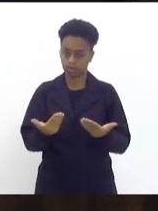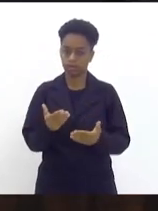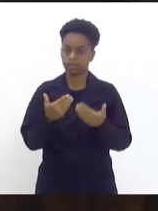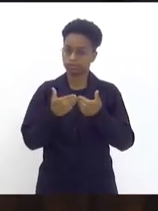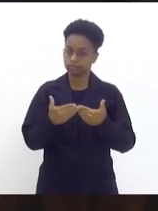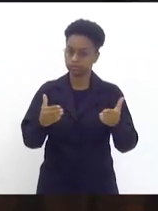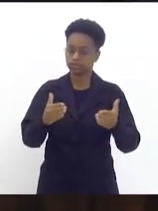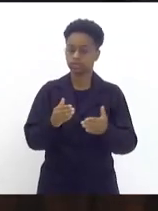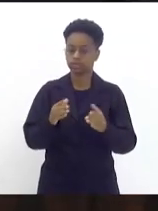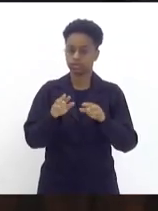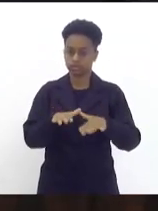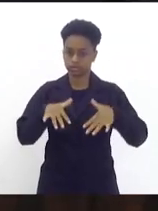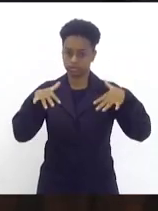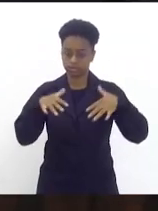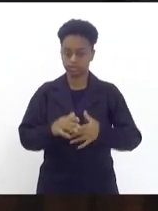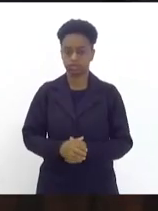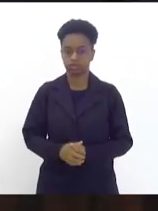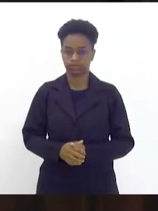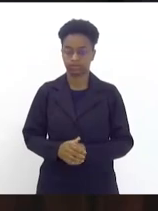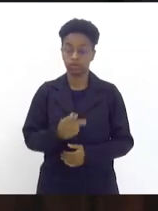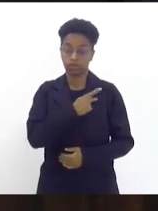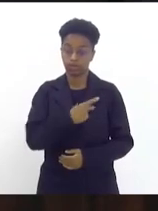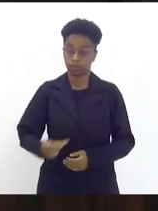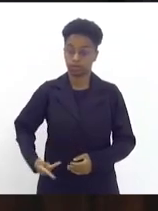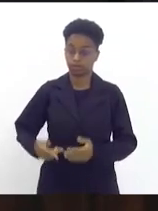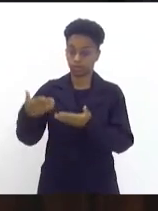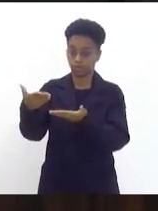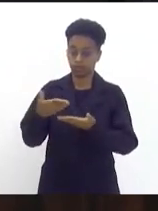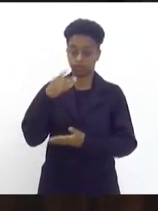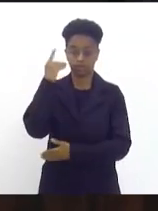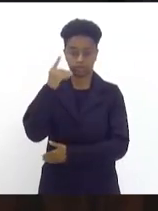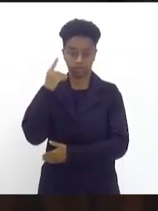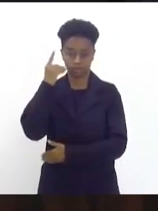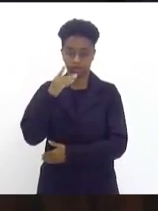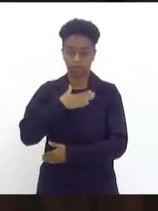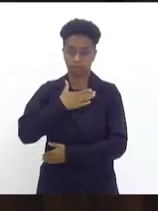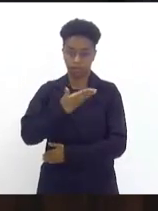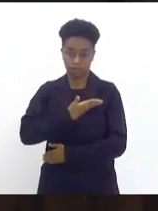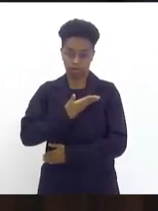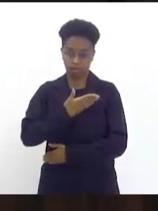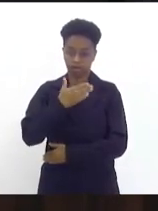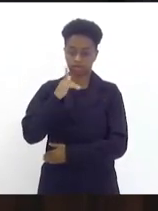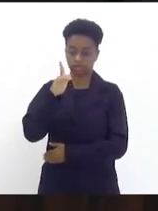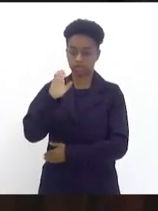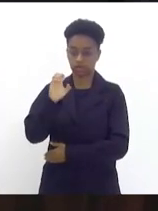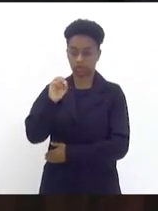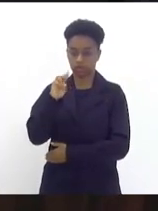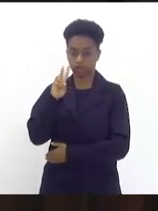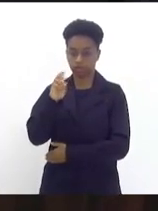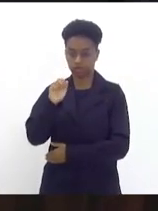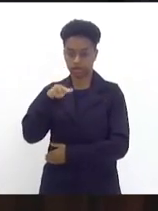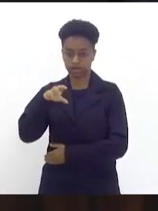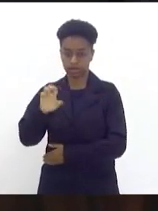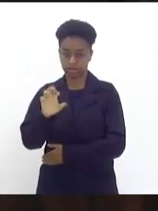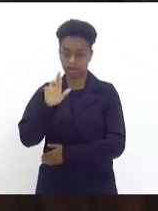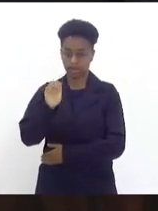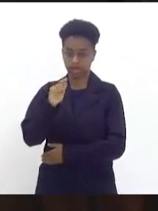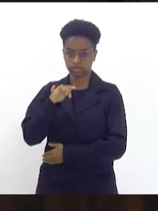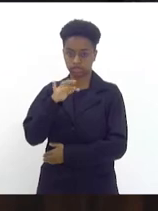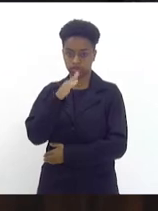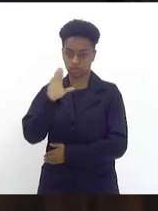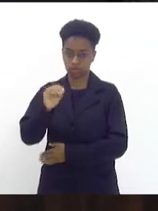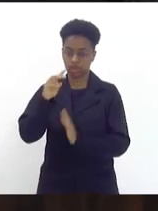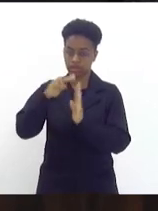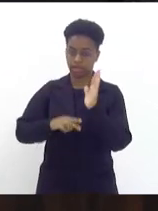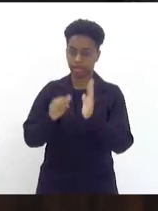Está aberta a sessão. A presidência convida o deputado, meu amigo, Giovanni Ratinho, para fazer a leitura da